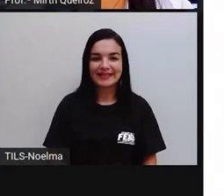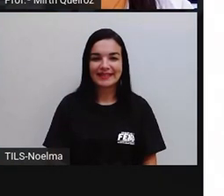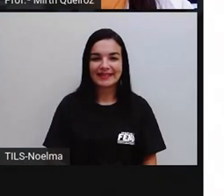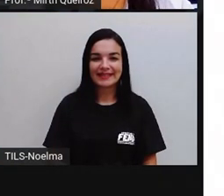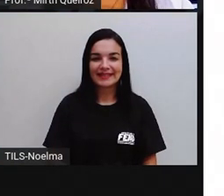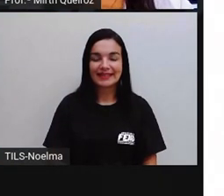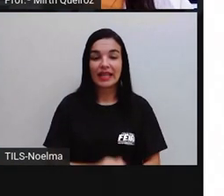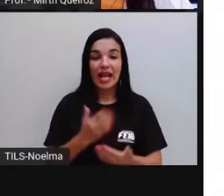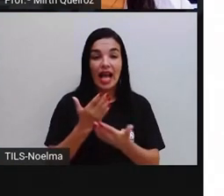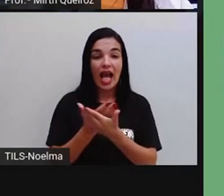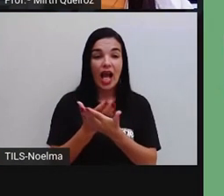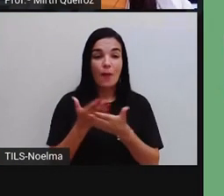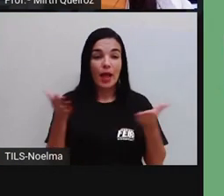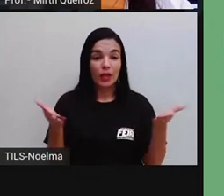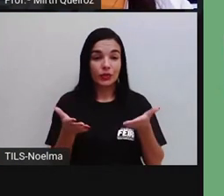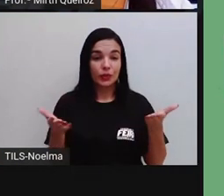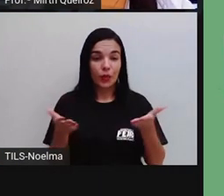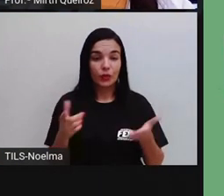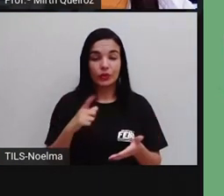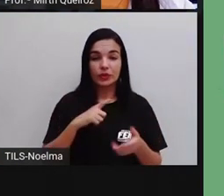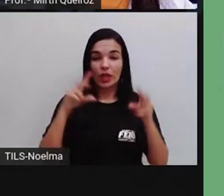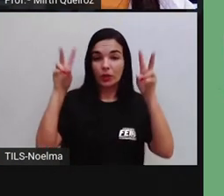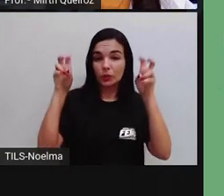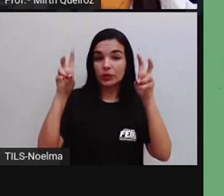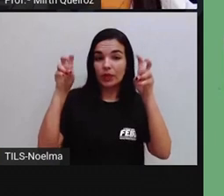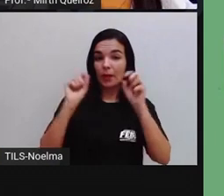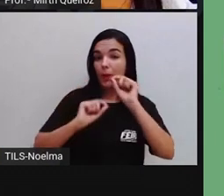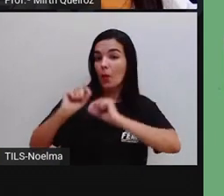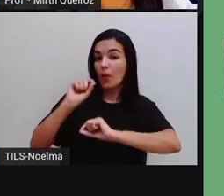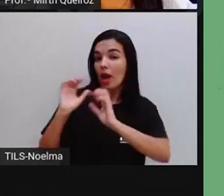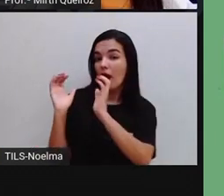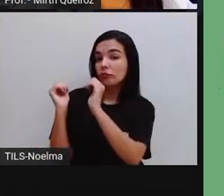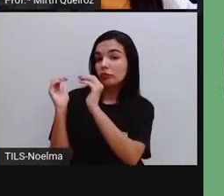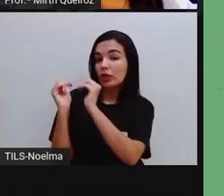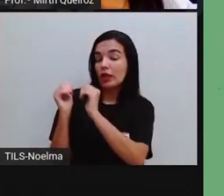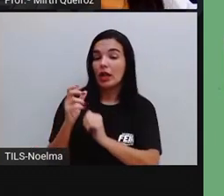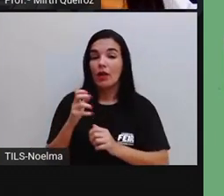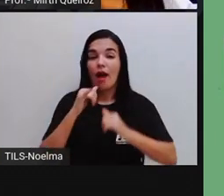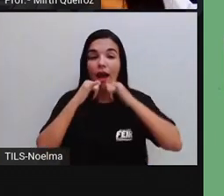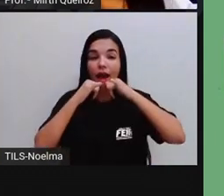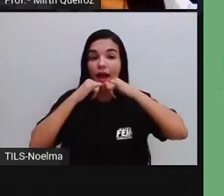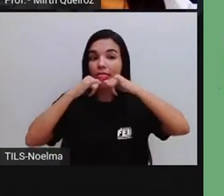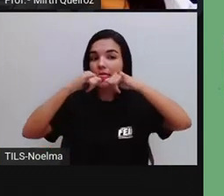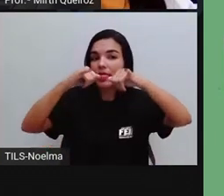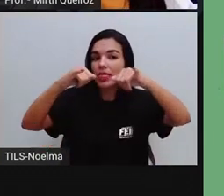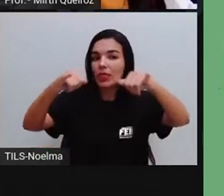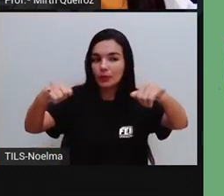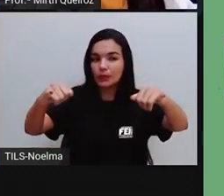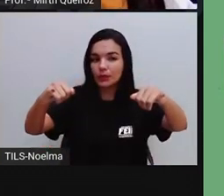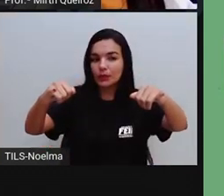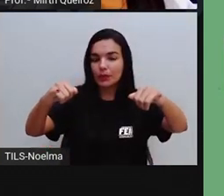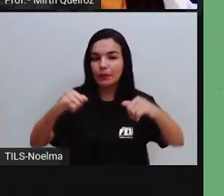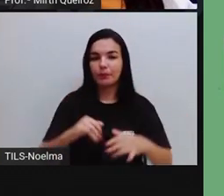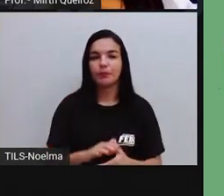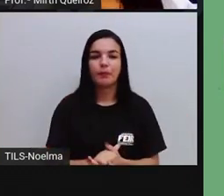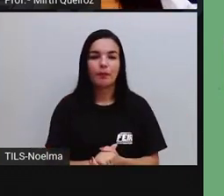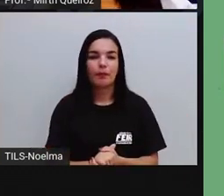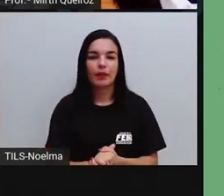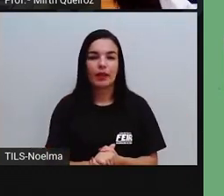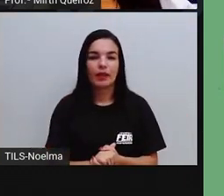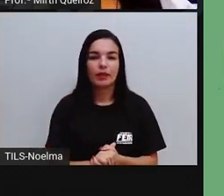Na aula de hoje nós falaremos sobre o gênero anúncio publicitário. E aí vocês